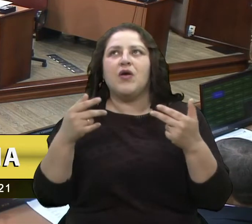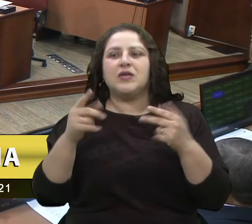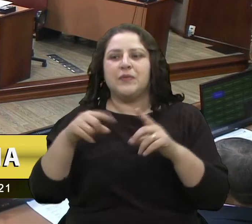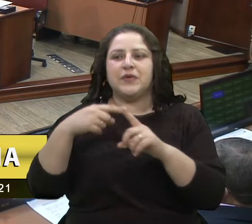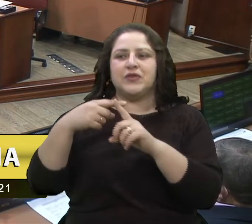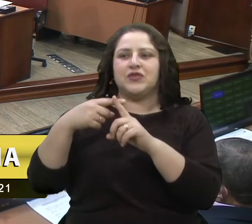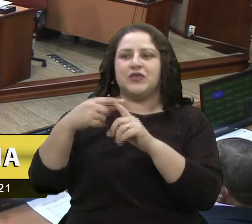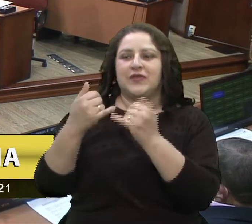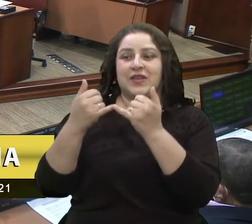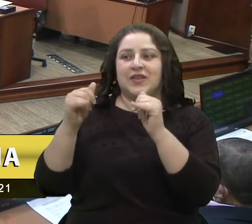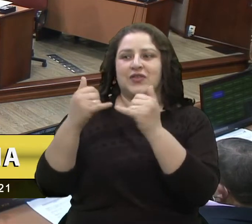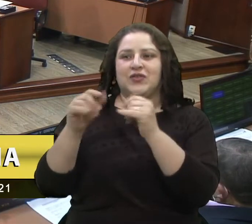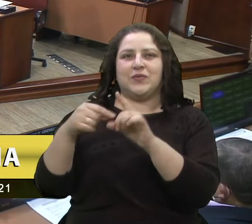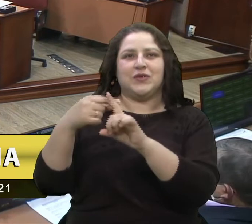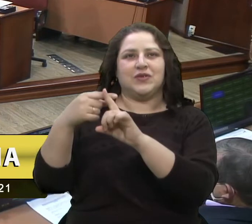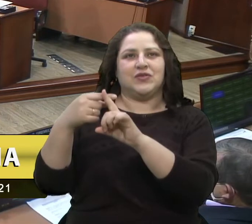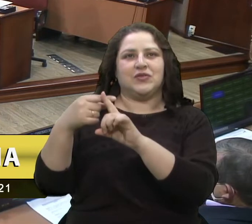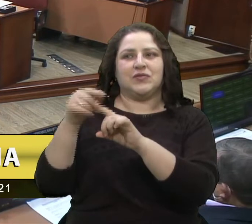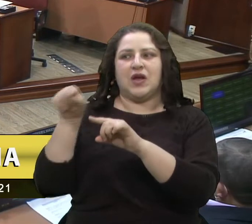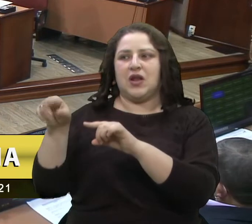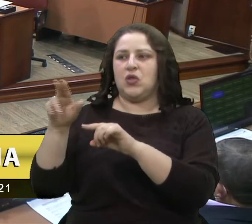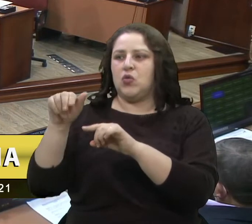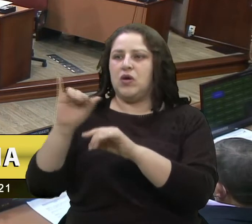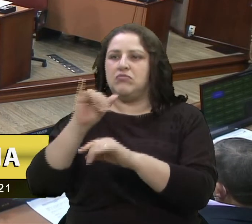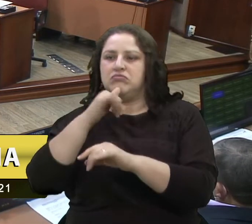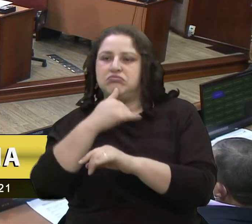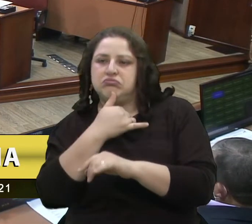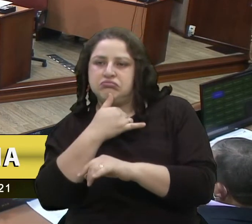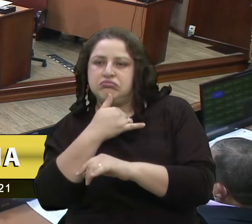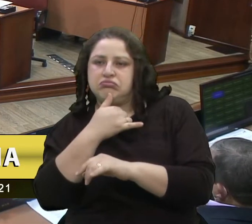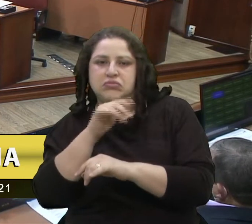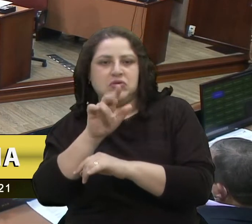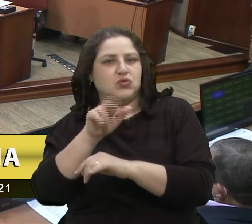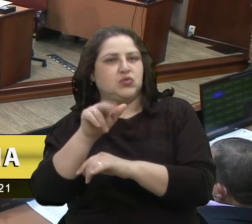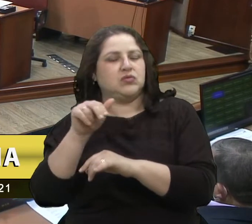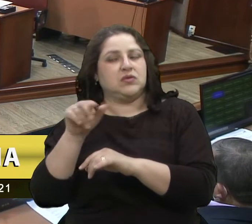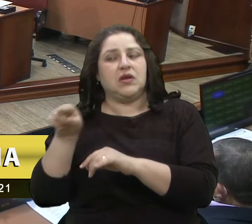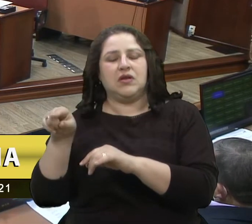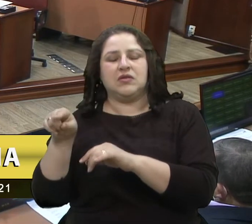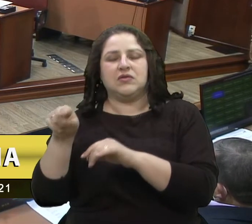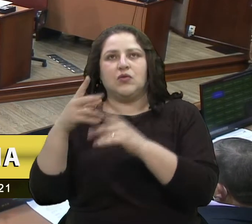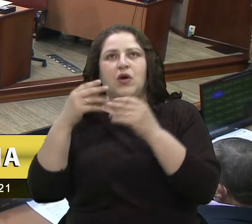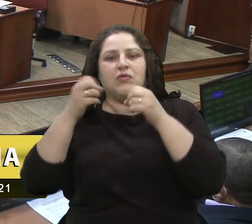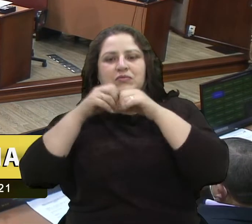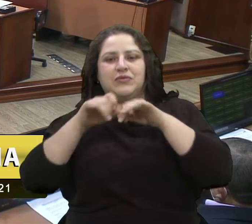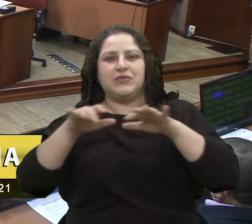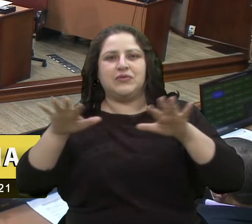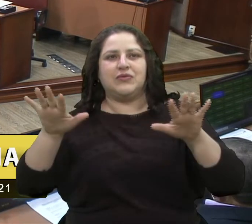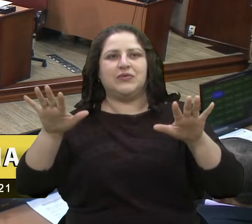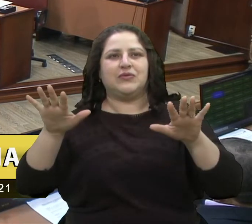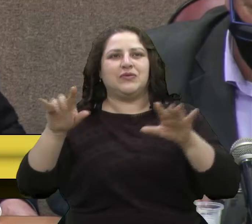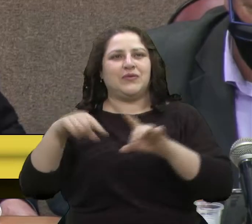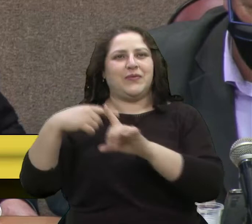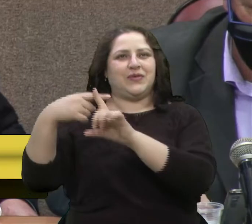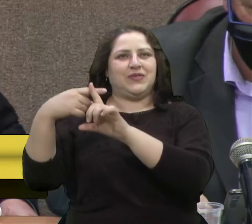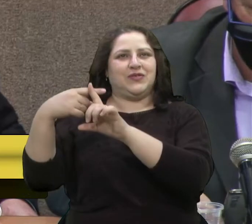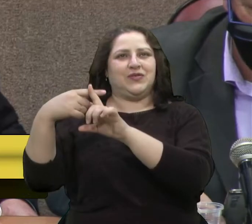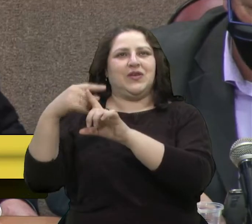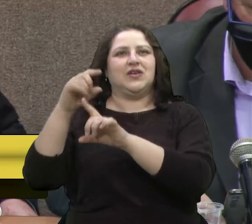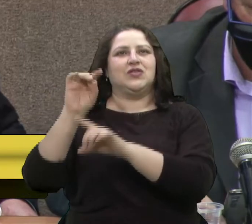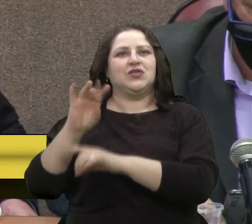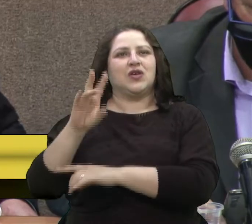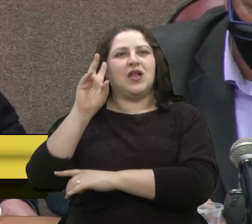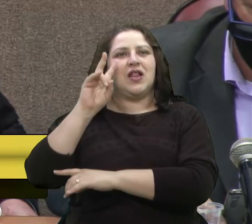positiva, tu não via ele pra baixo nunca, e acabava transmitindo isso, né? Então, vereador Renato, somente lembranças boas,